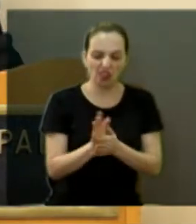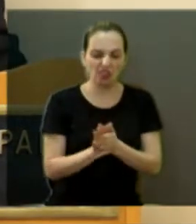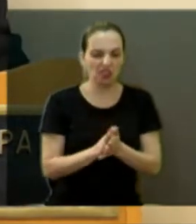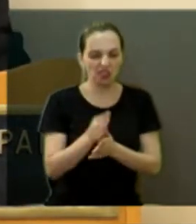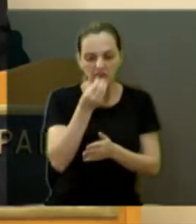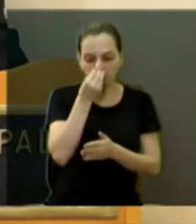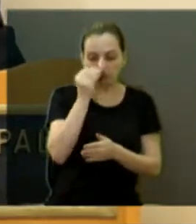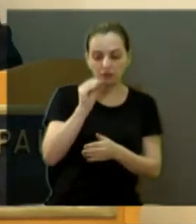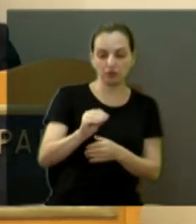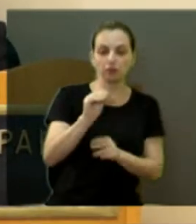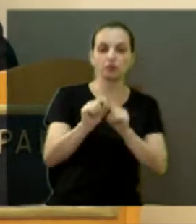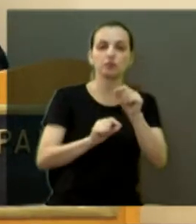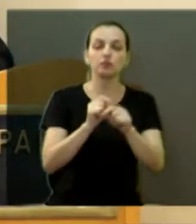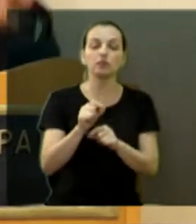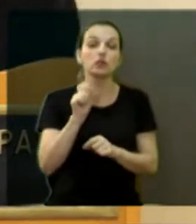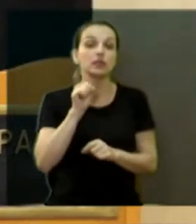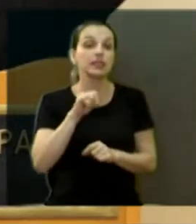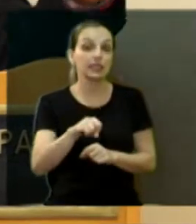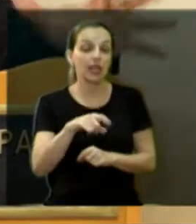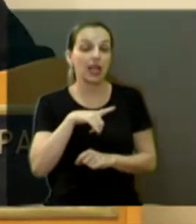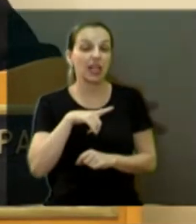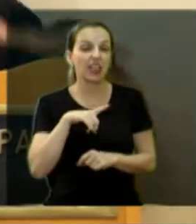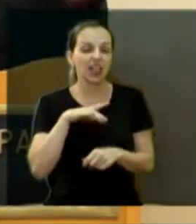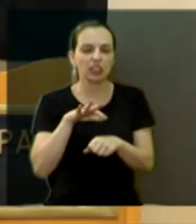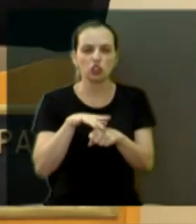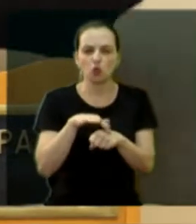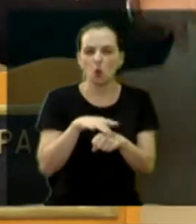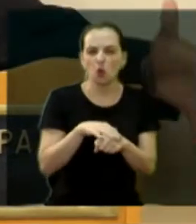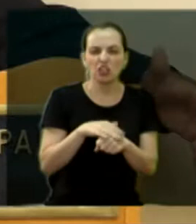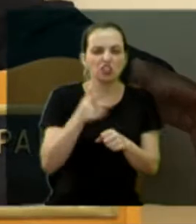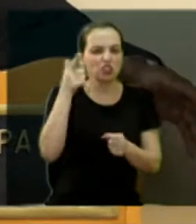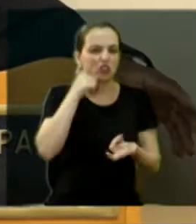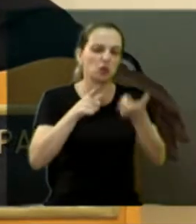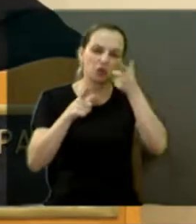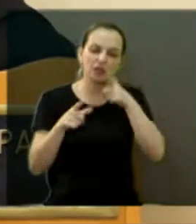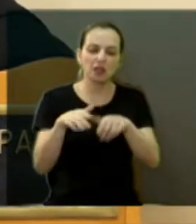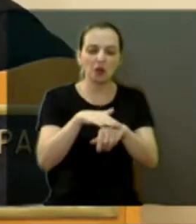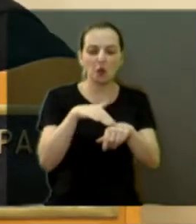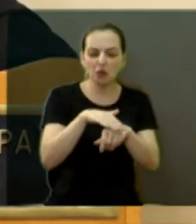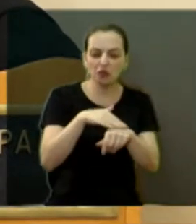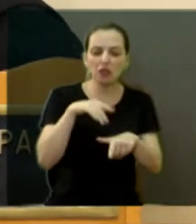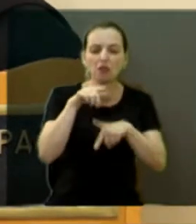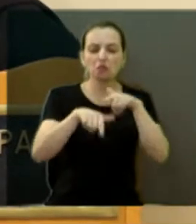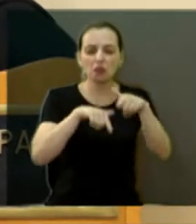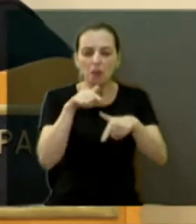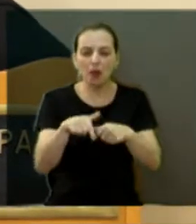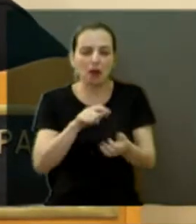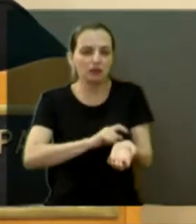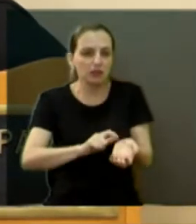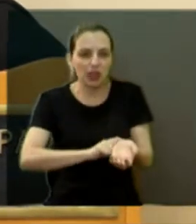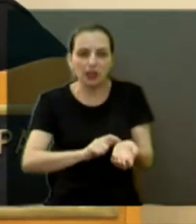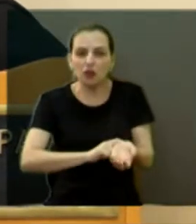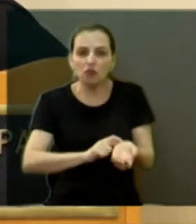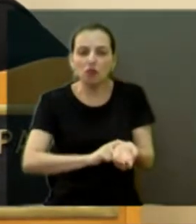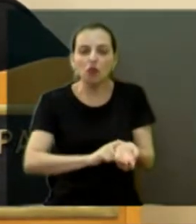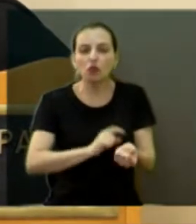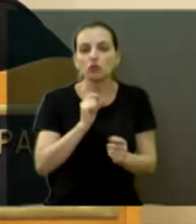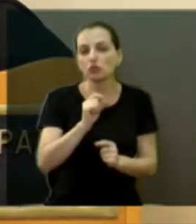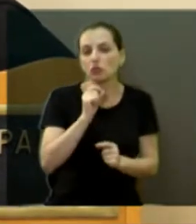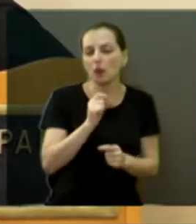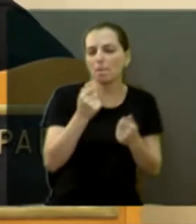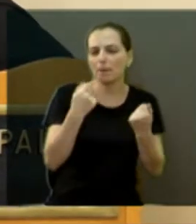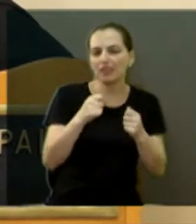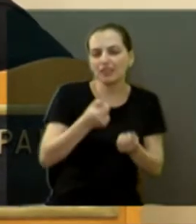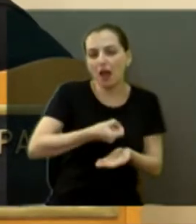você não aguenta trabalhar, você não aguenta conversar, você fica nervoso. Inclusive, a gente tem que tomar um